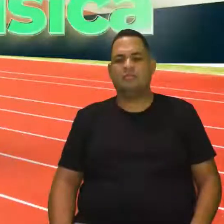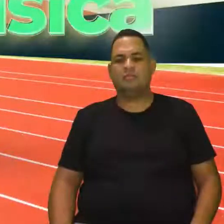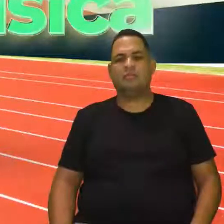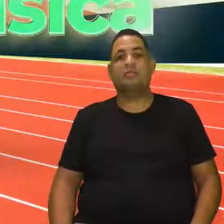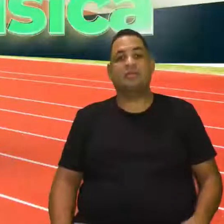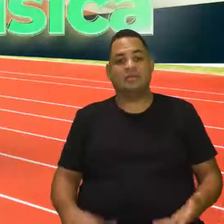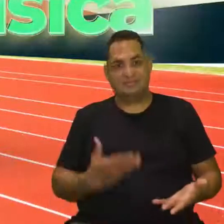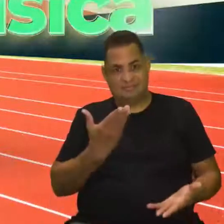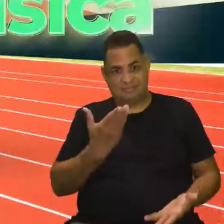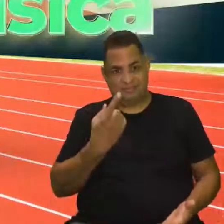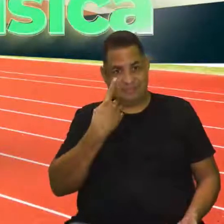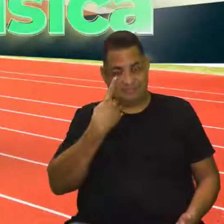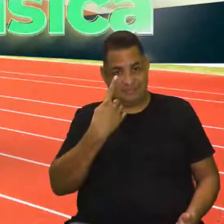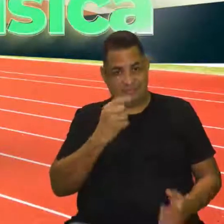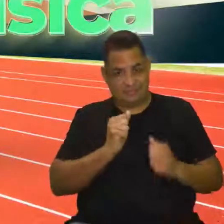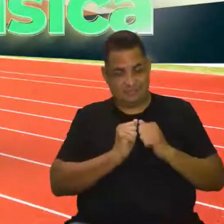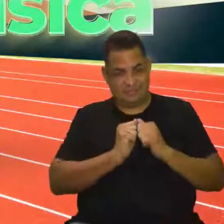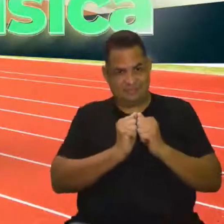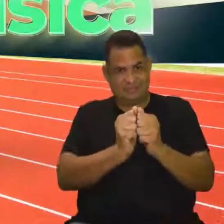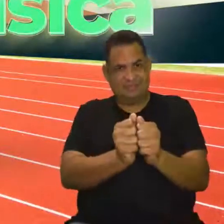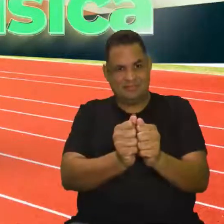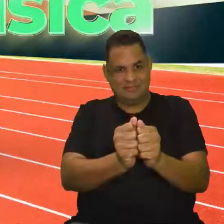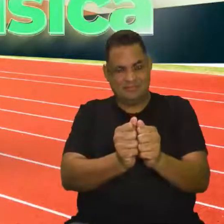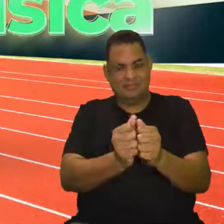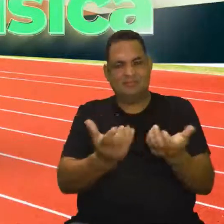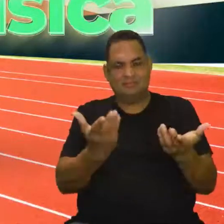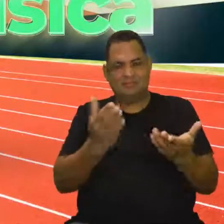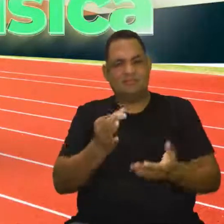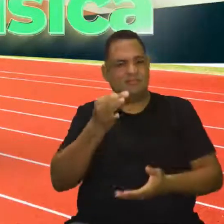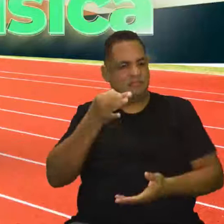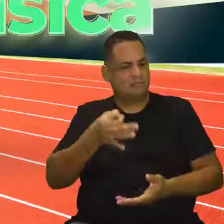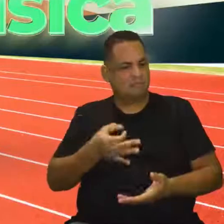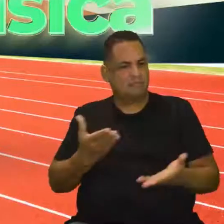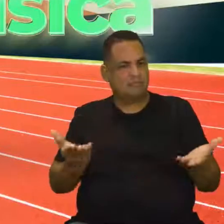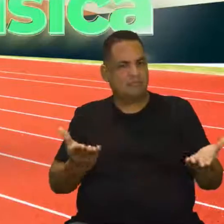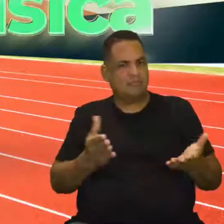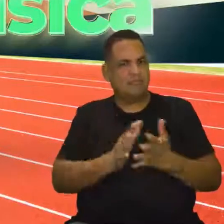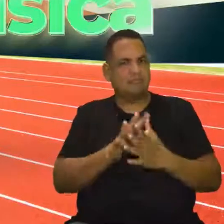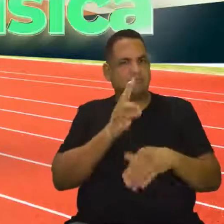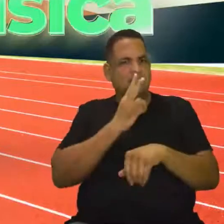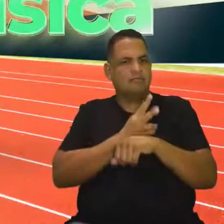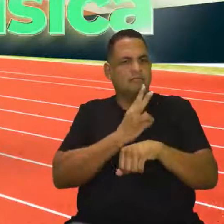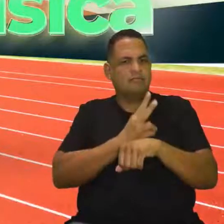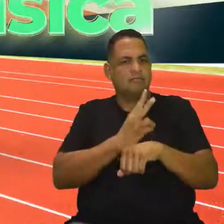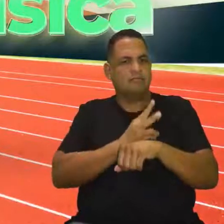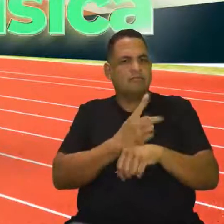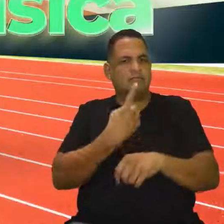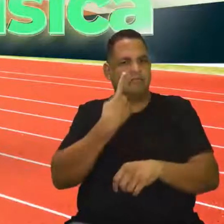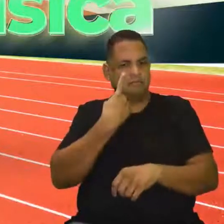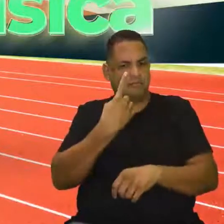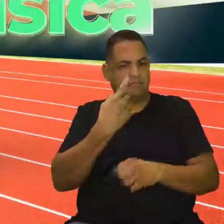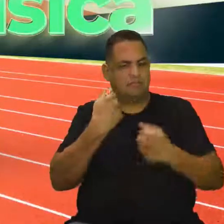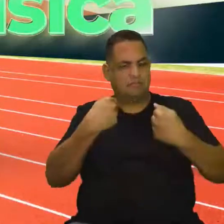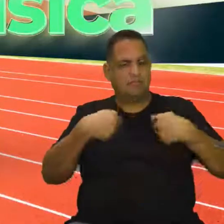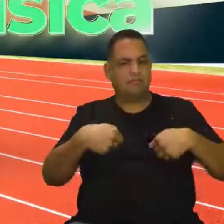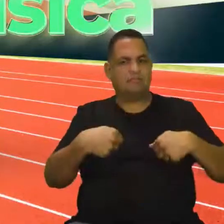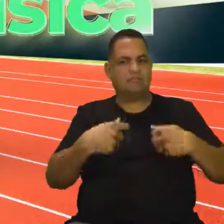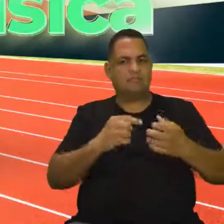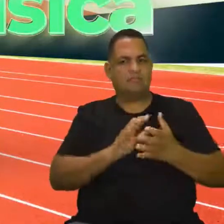Muito bem, você acompanhou aí direitinho, né? Esse vídeo, né? Você pôde aí